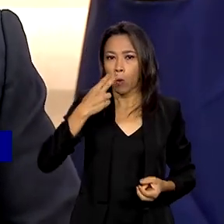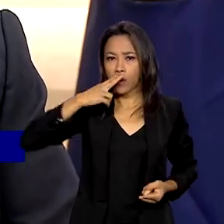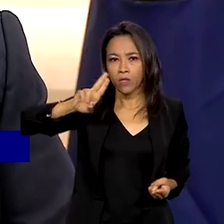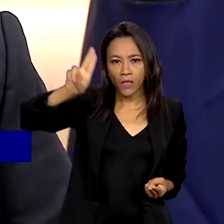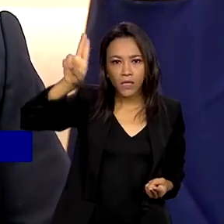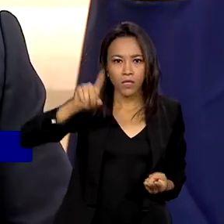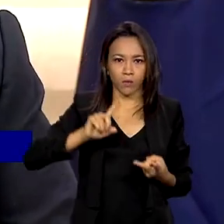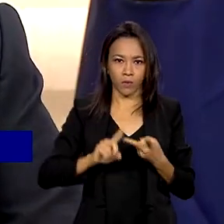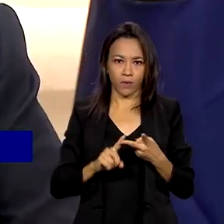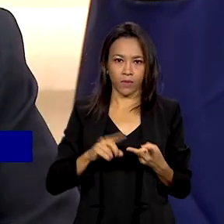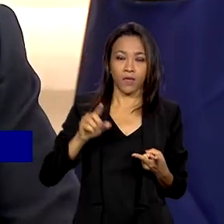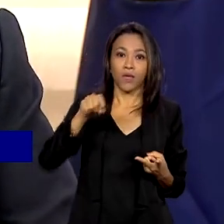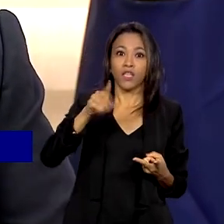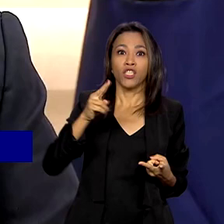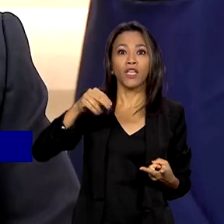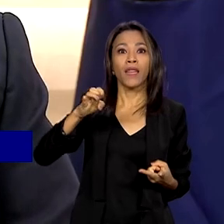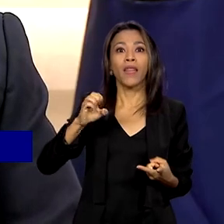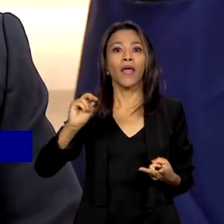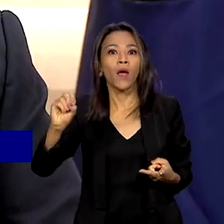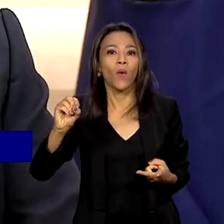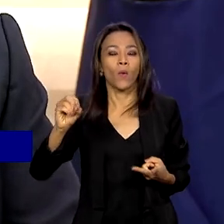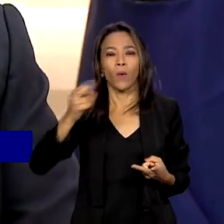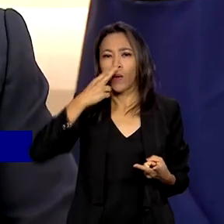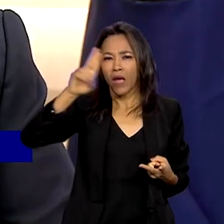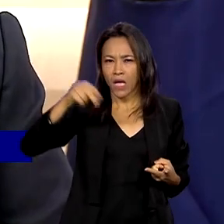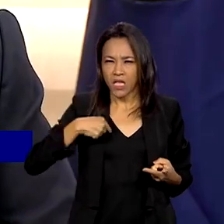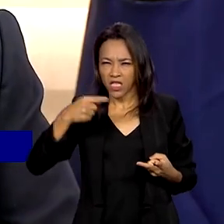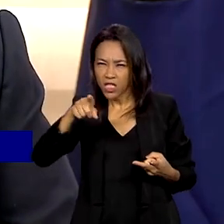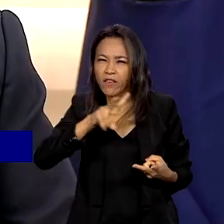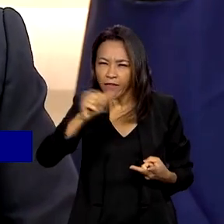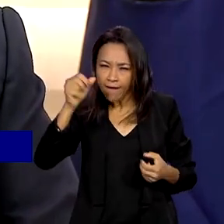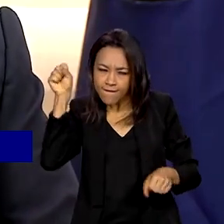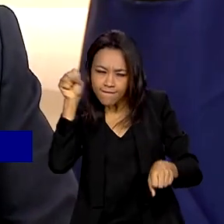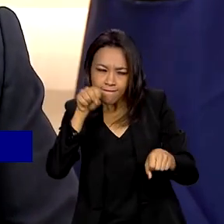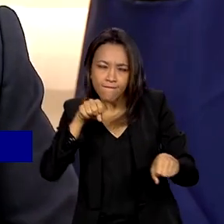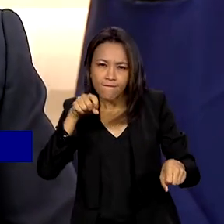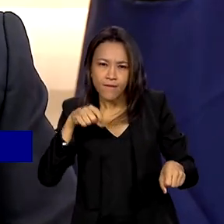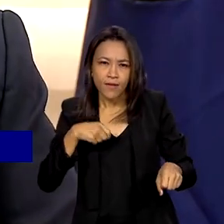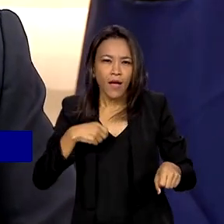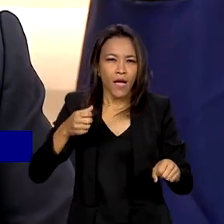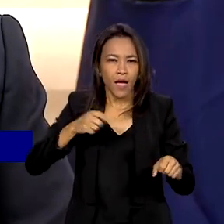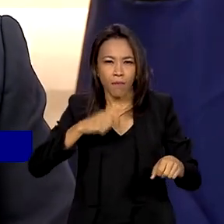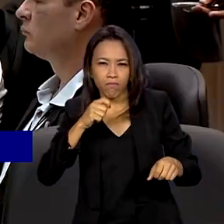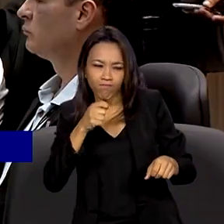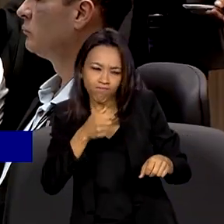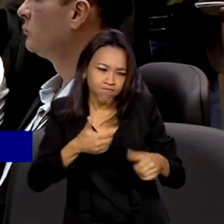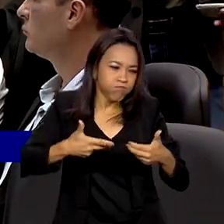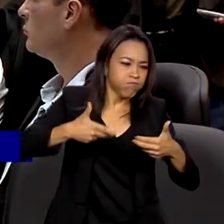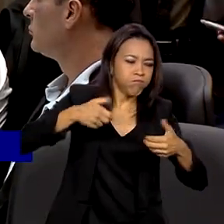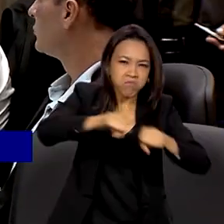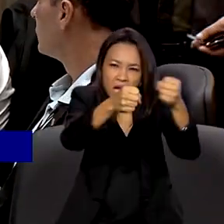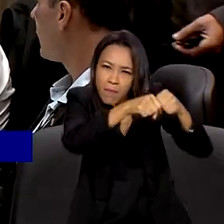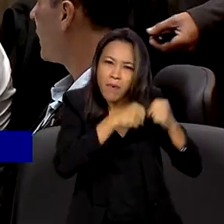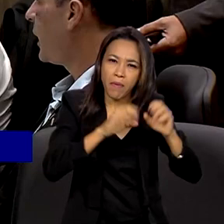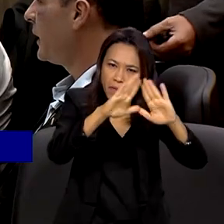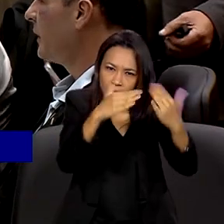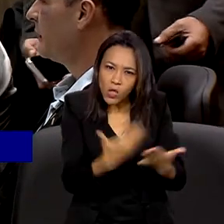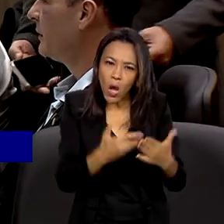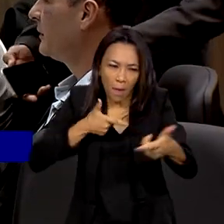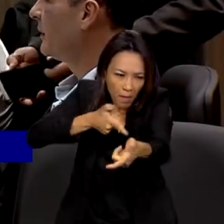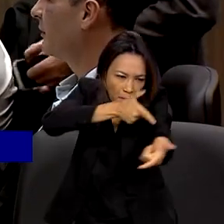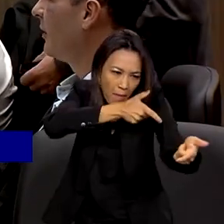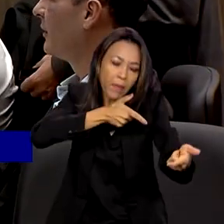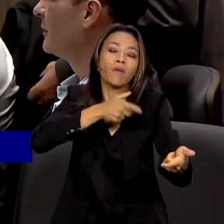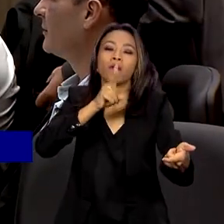ameaçou escola, ameaçou comunidade escolar, disse que vai fazer ataque, nós estamos pedindo a prisão. A polícia ainda analisa